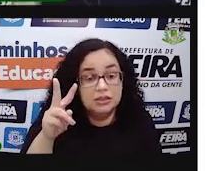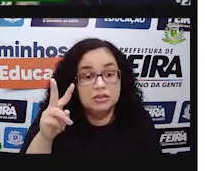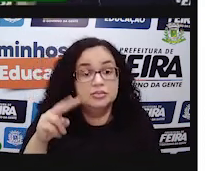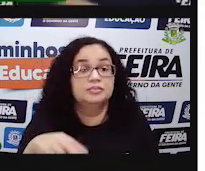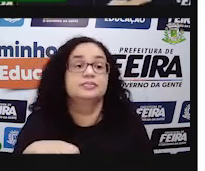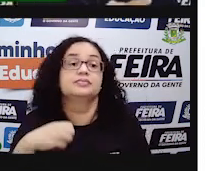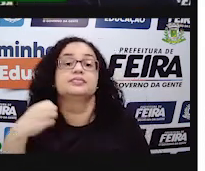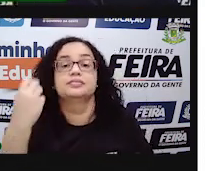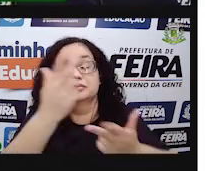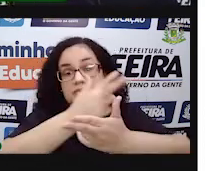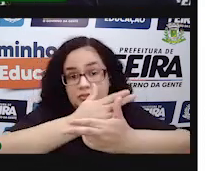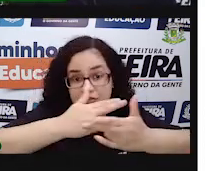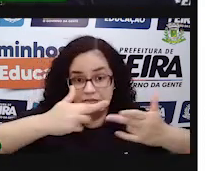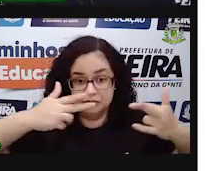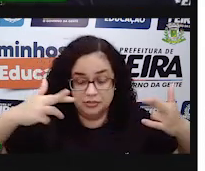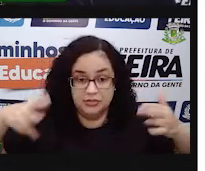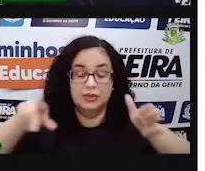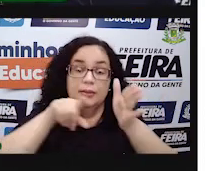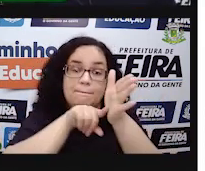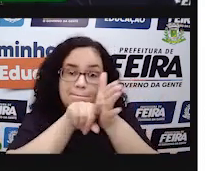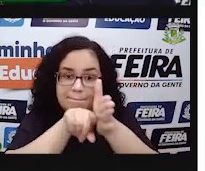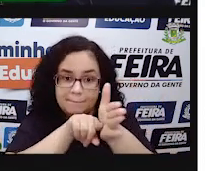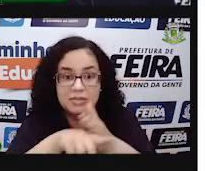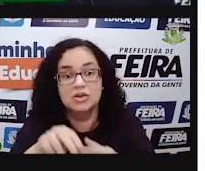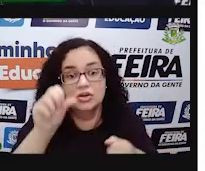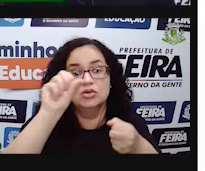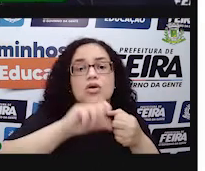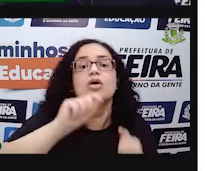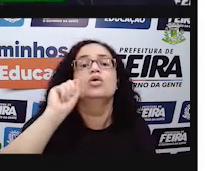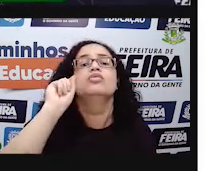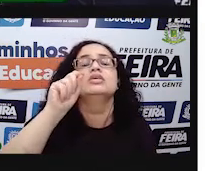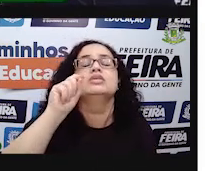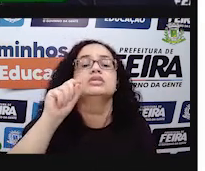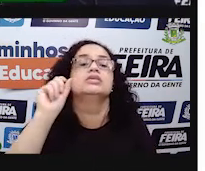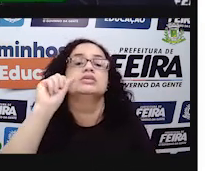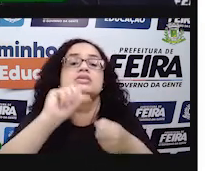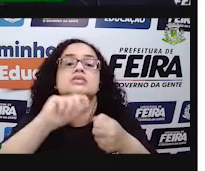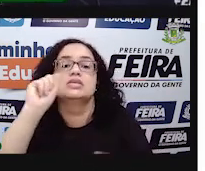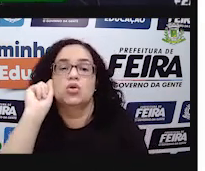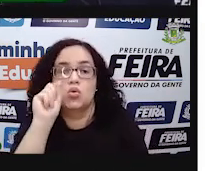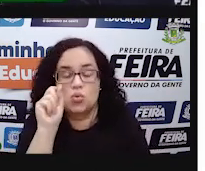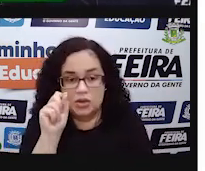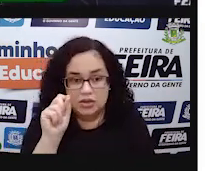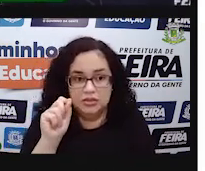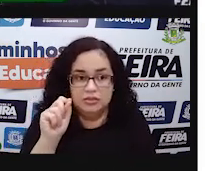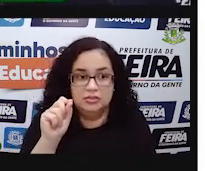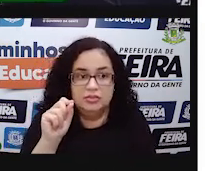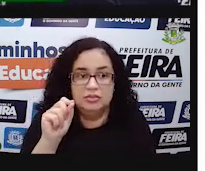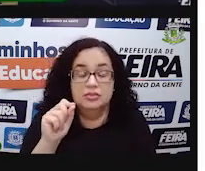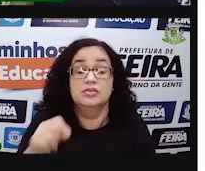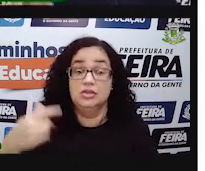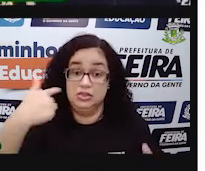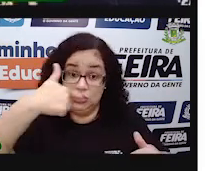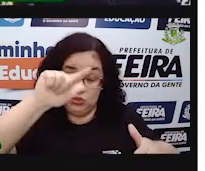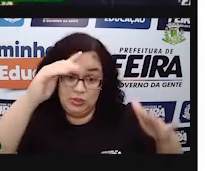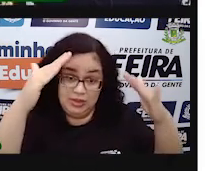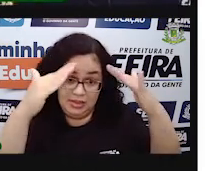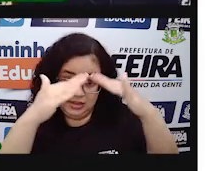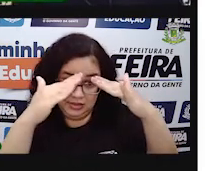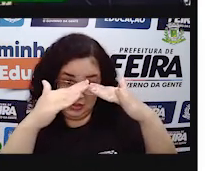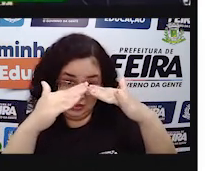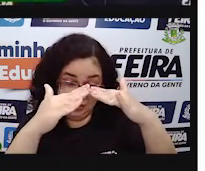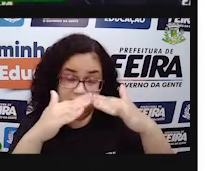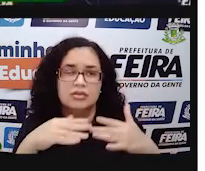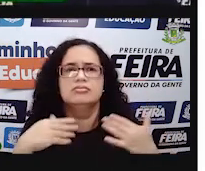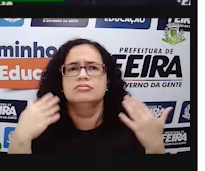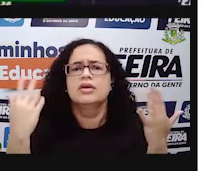e investigar algumas coisas em relação a essa pesquisa que você fez. O que é que você vai fazer? O que é